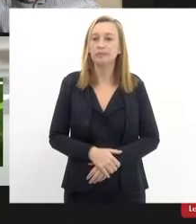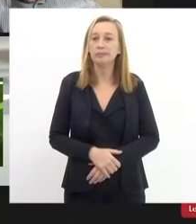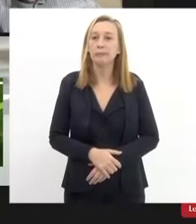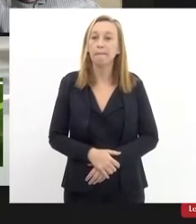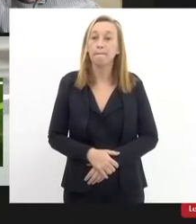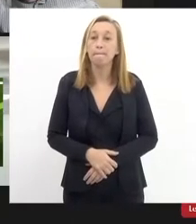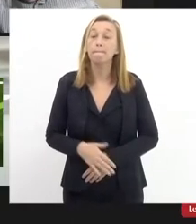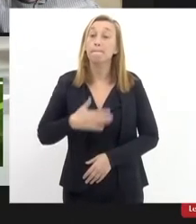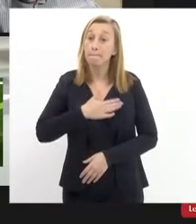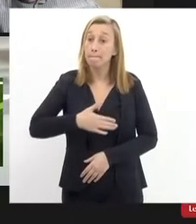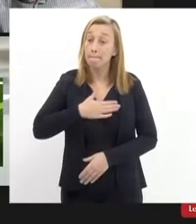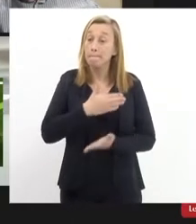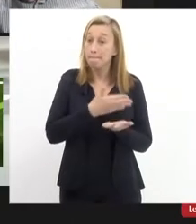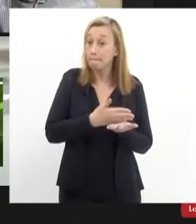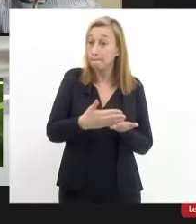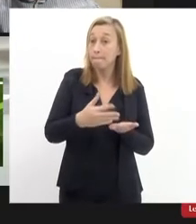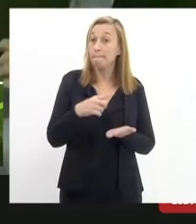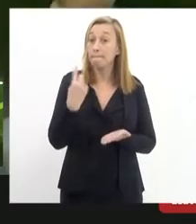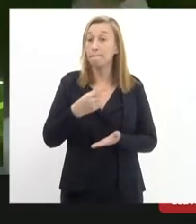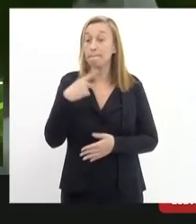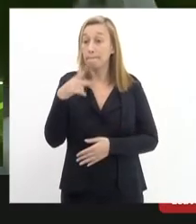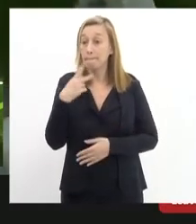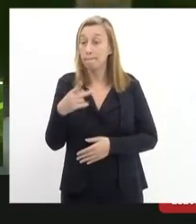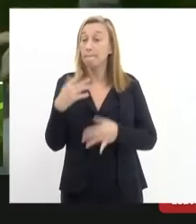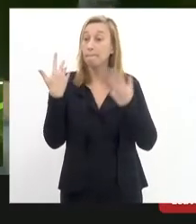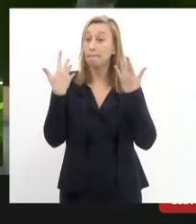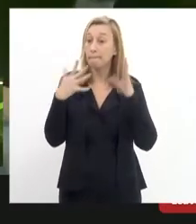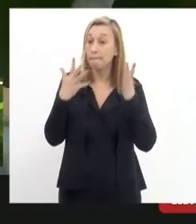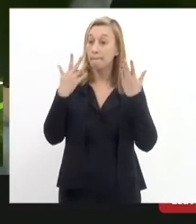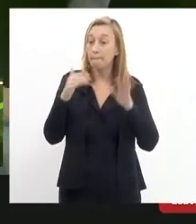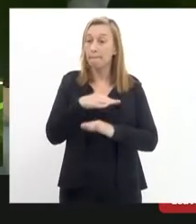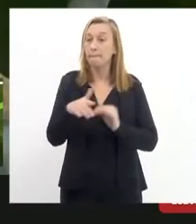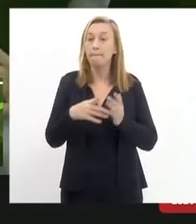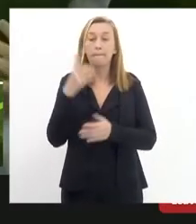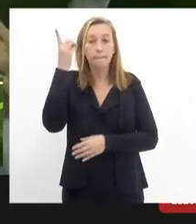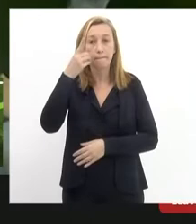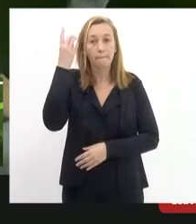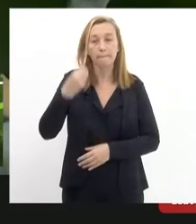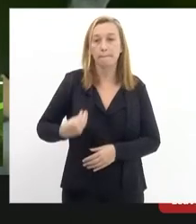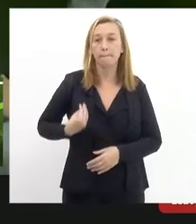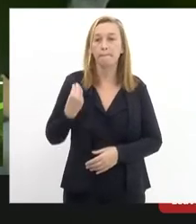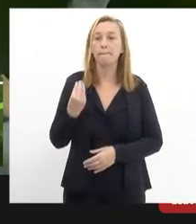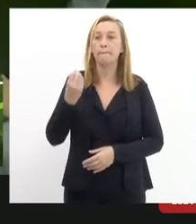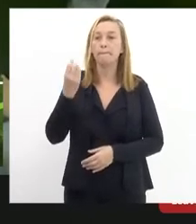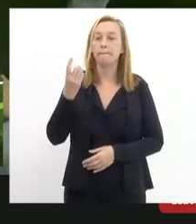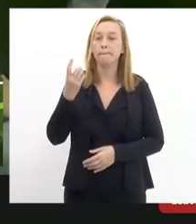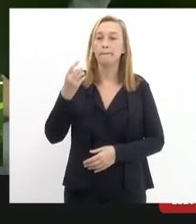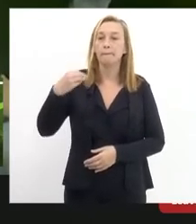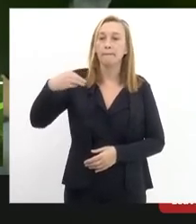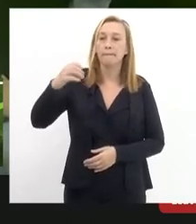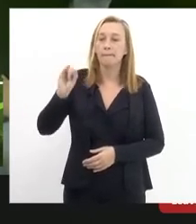gostaria de iniciar a nossa fala saudando os parlamentares presentes deputado Casunic